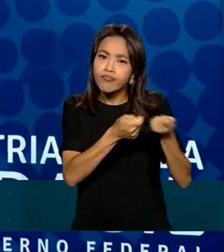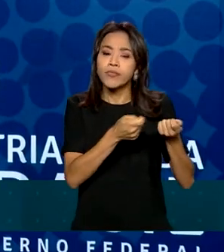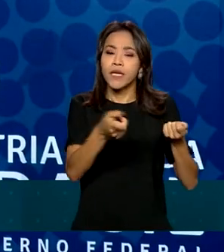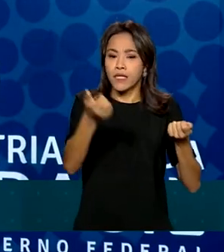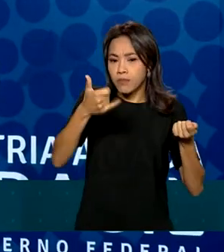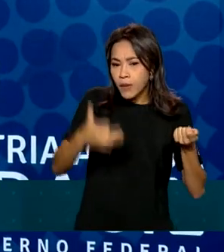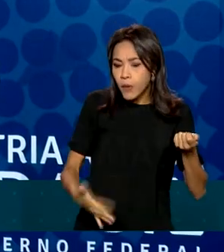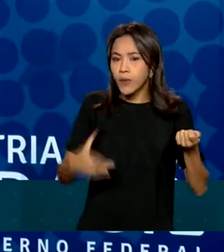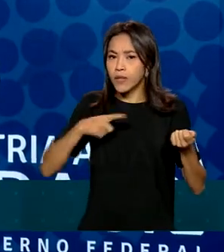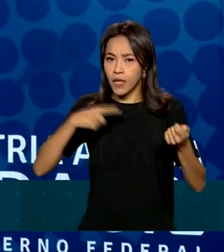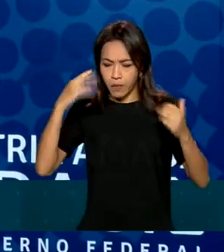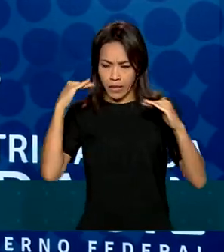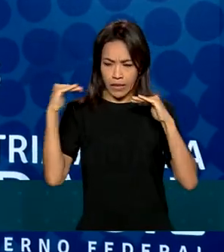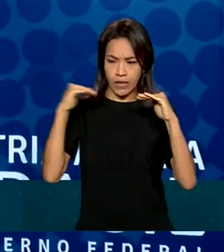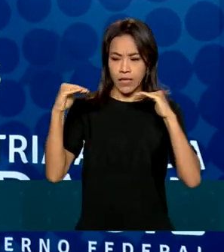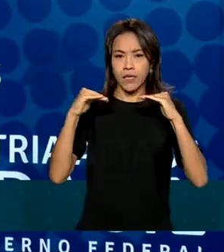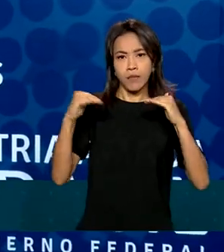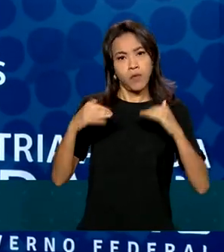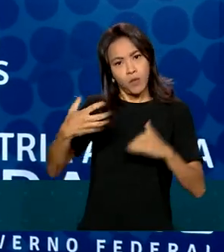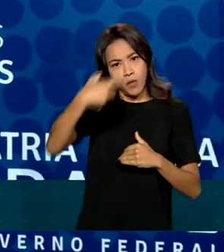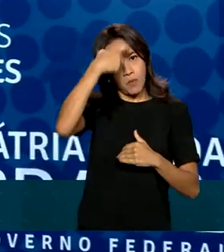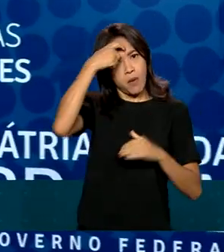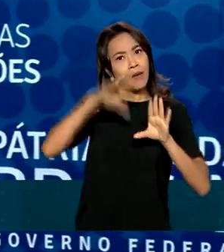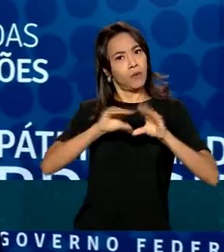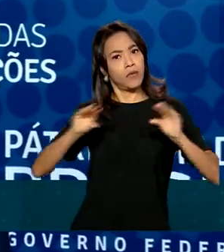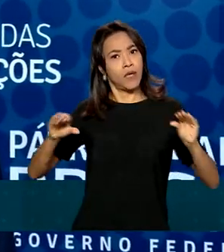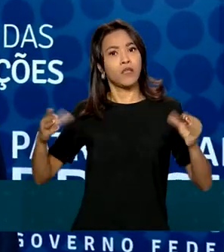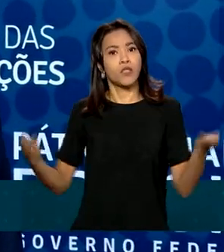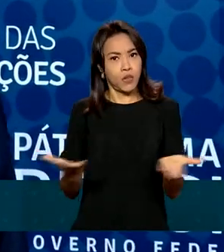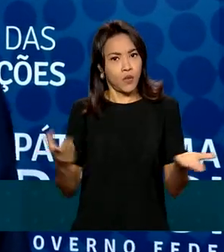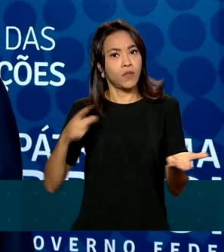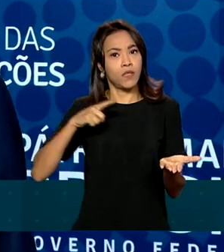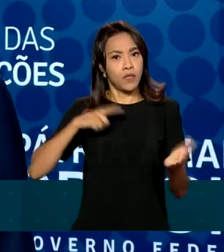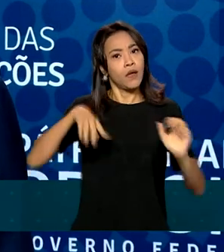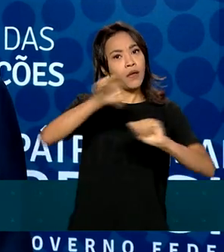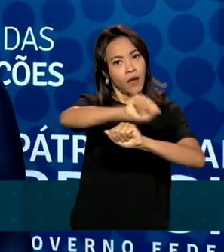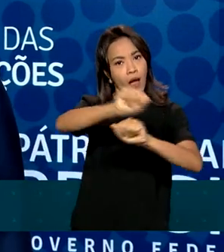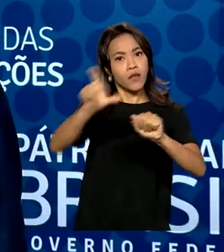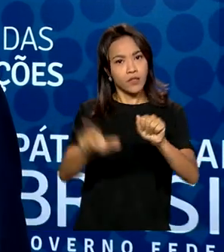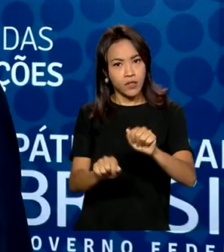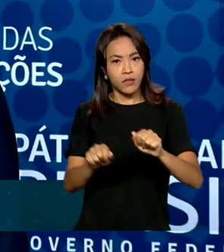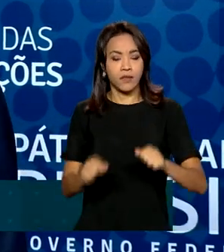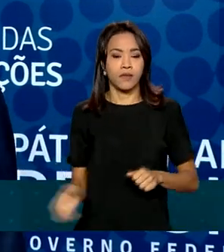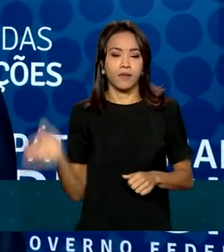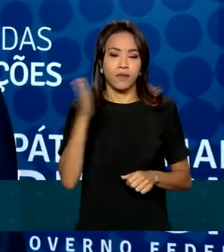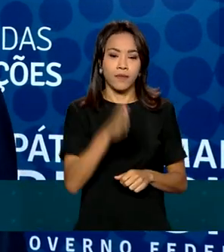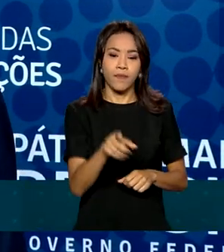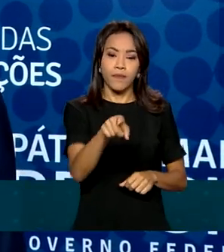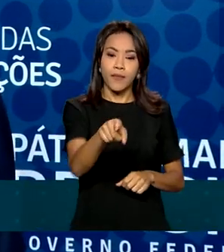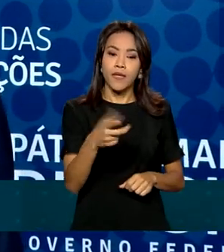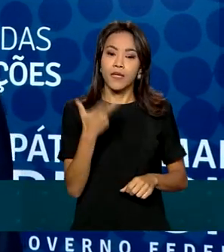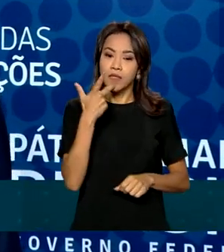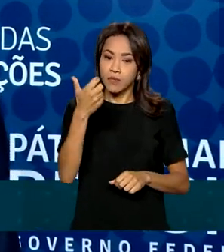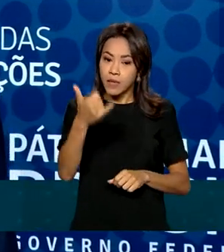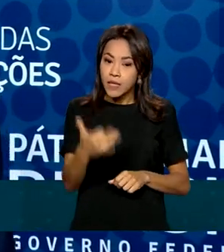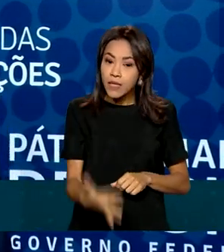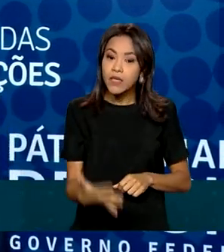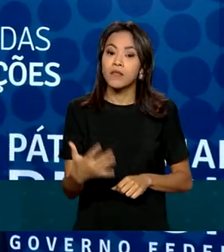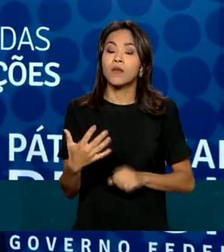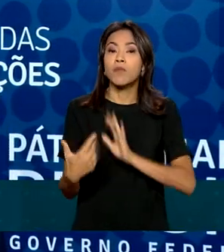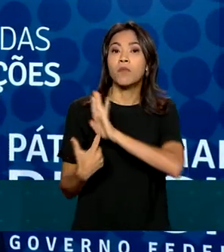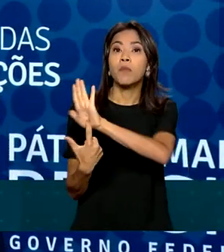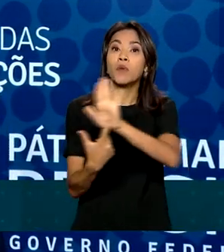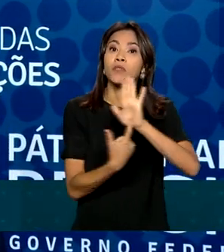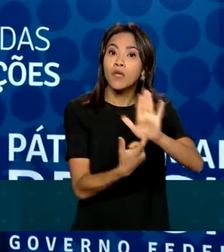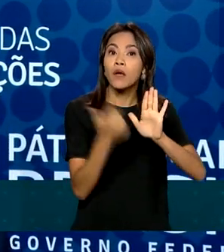equilíbrio e a maturidade que a Anatel apresenta atualmente. Serve de referência para todos os outros países